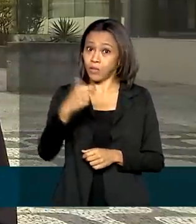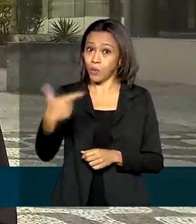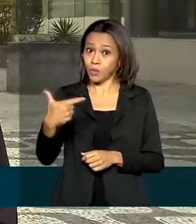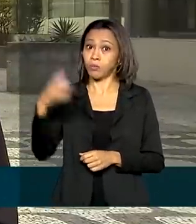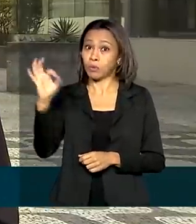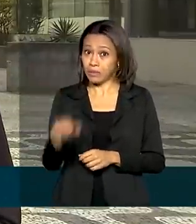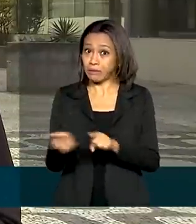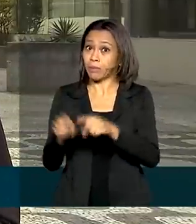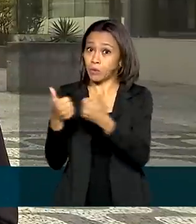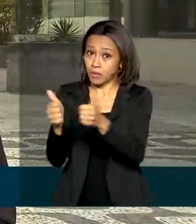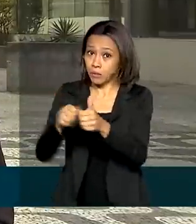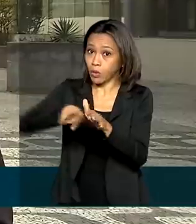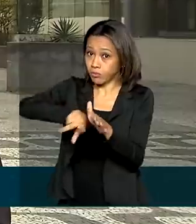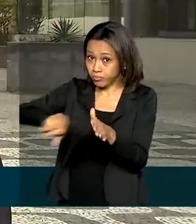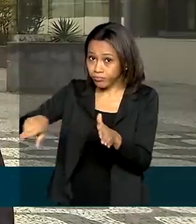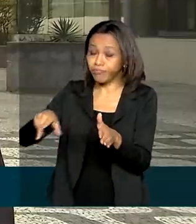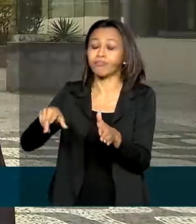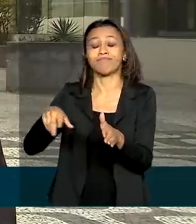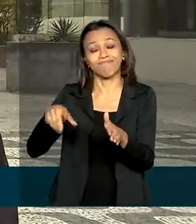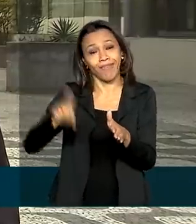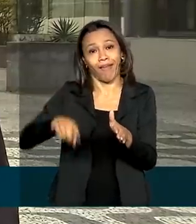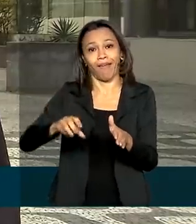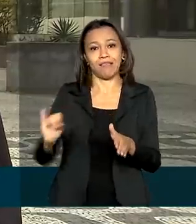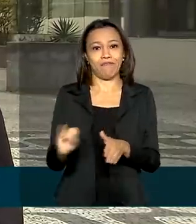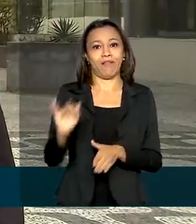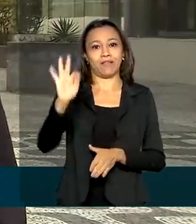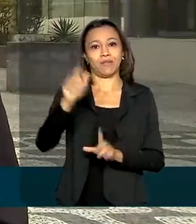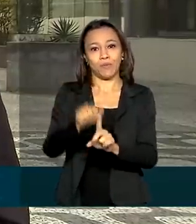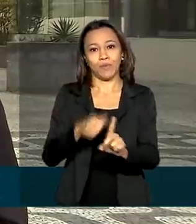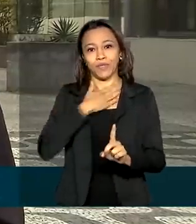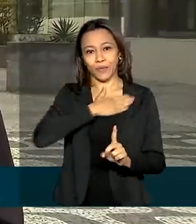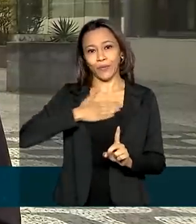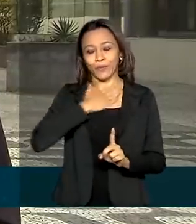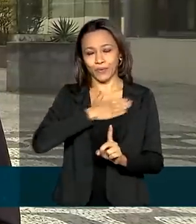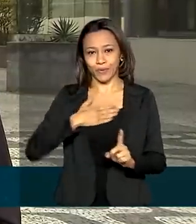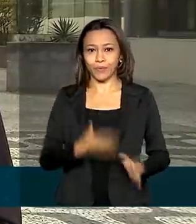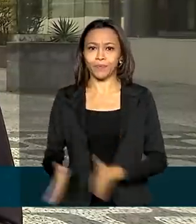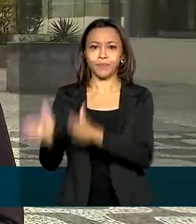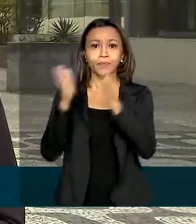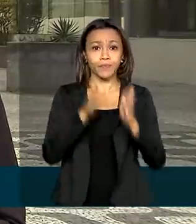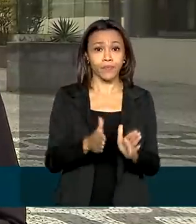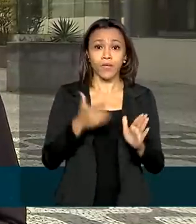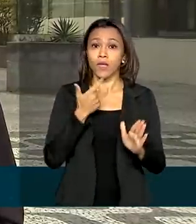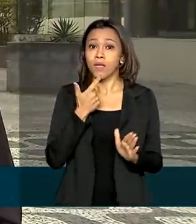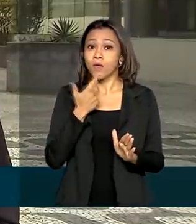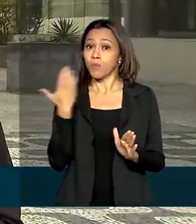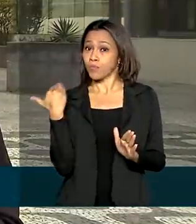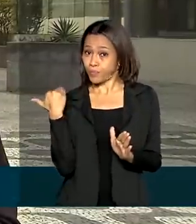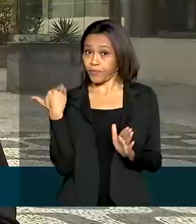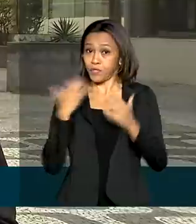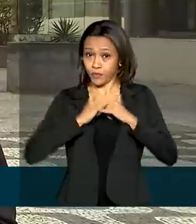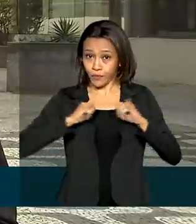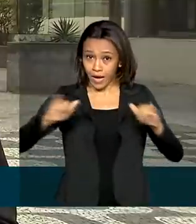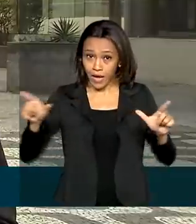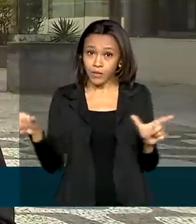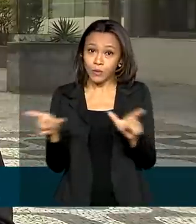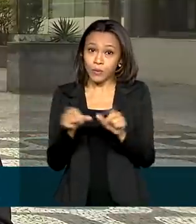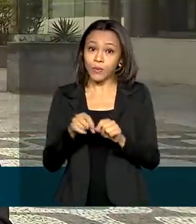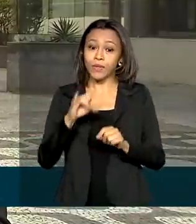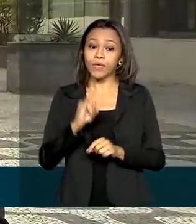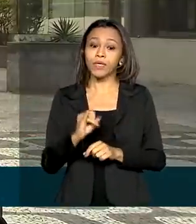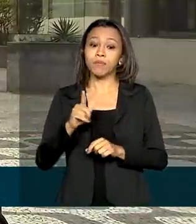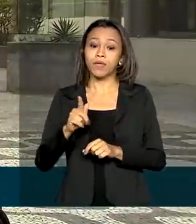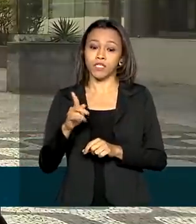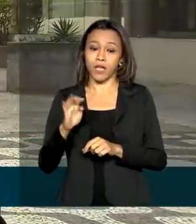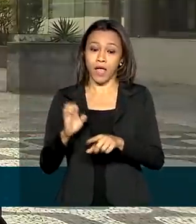principais responsáveis pela alta da inflação em agosto. O índice oficial que foi divulgado pelo IBGE no mês de agosto ficou em 0